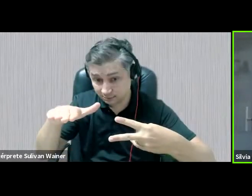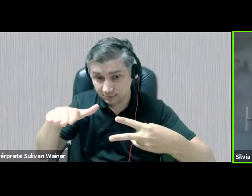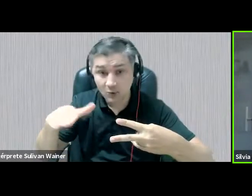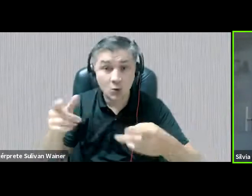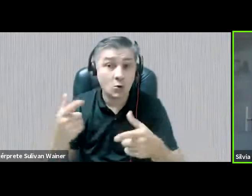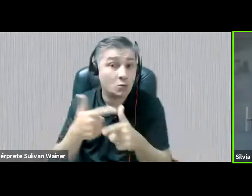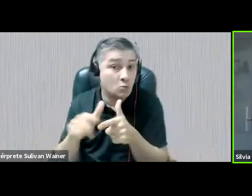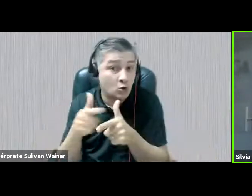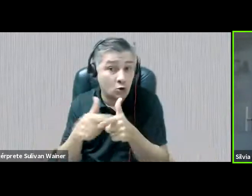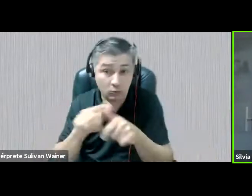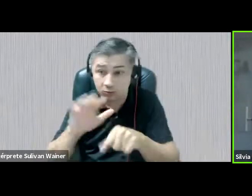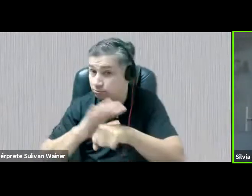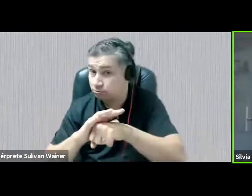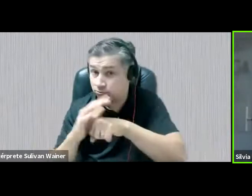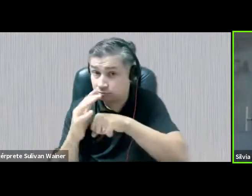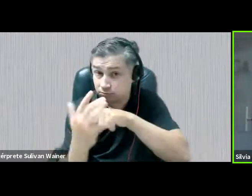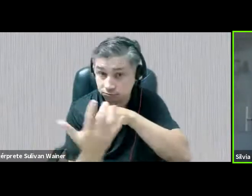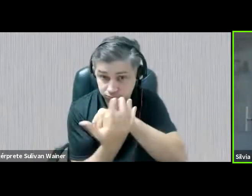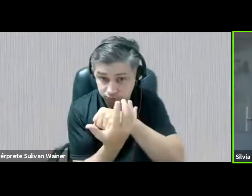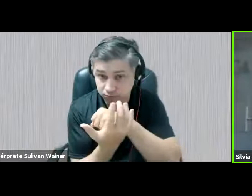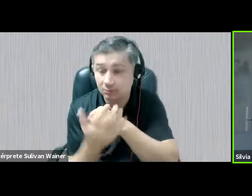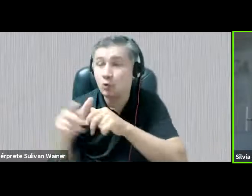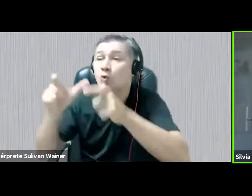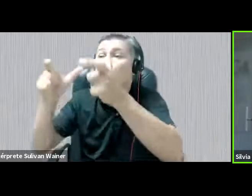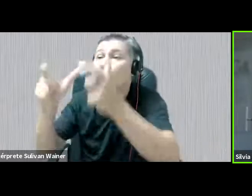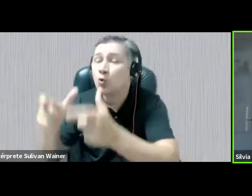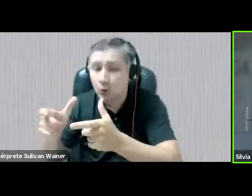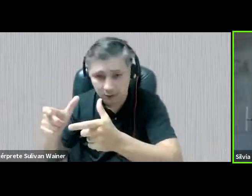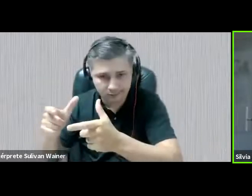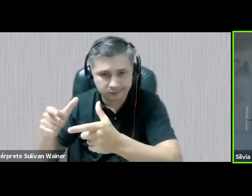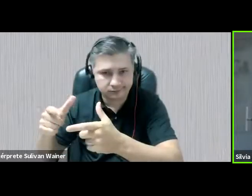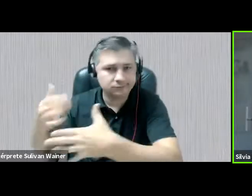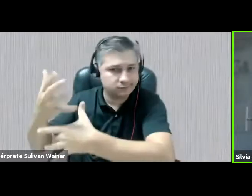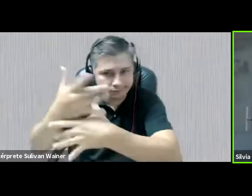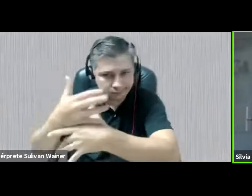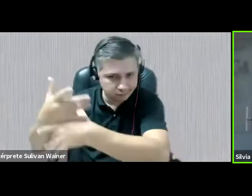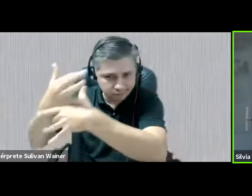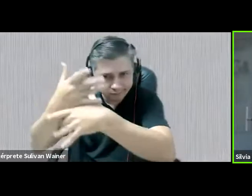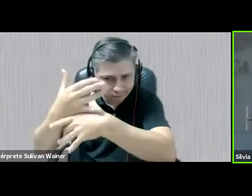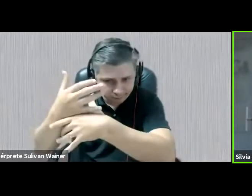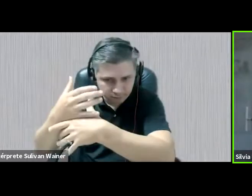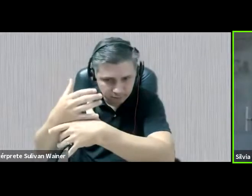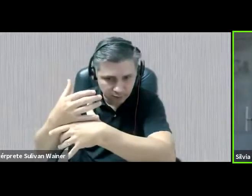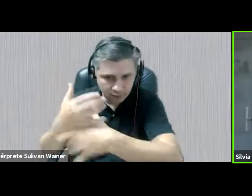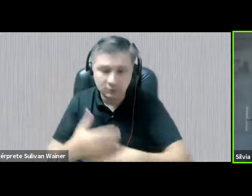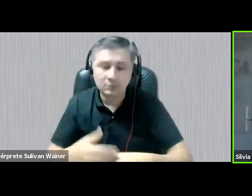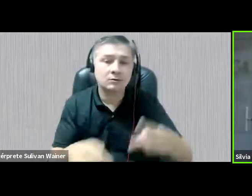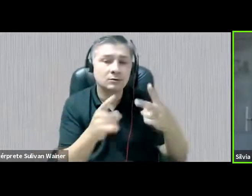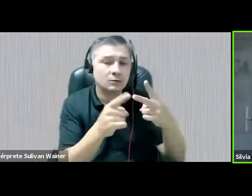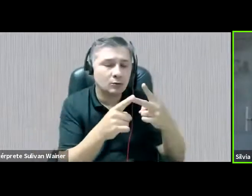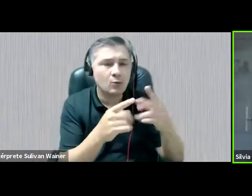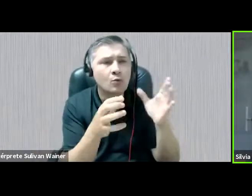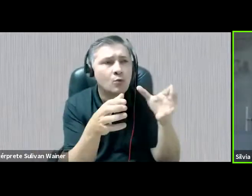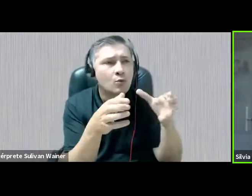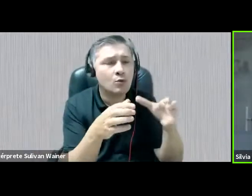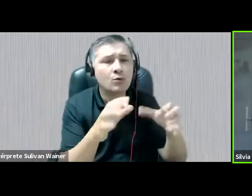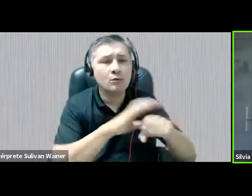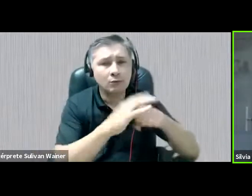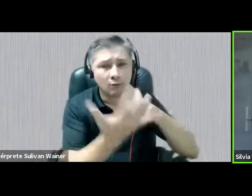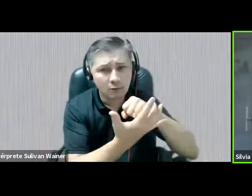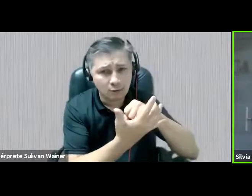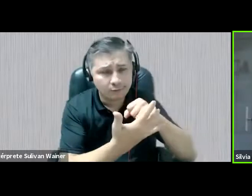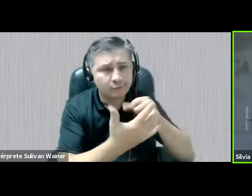COVID em grupos populares urbanos e as infâncias em grupos indígenas, e